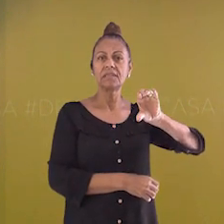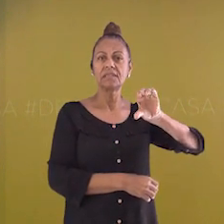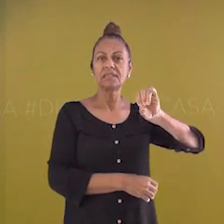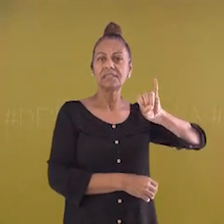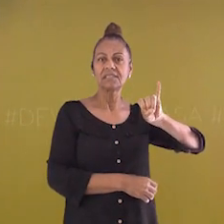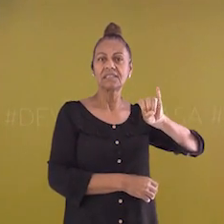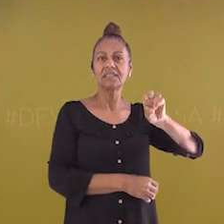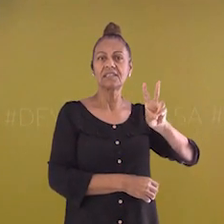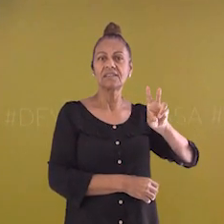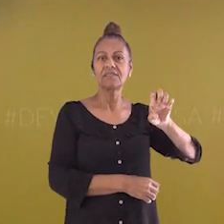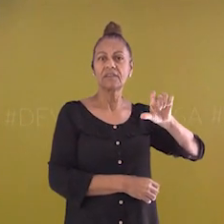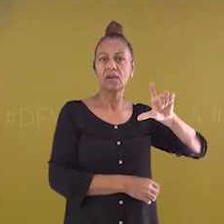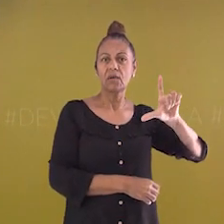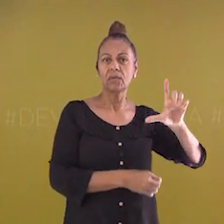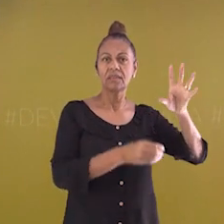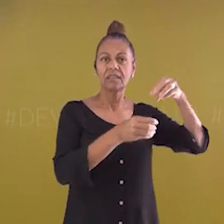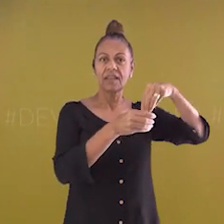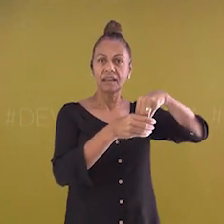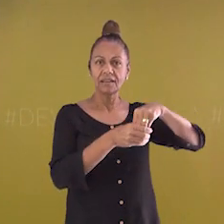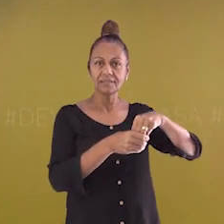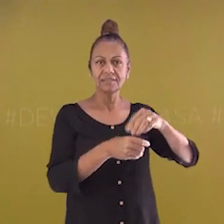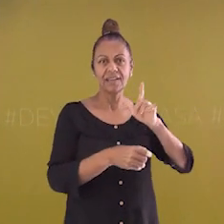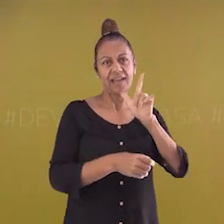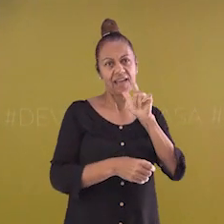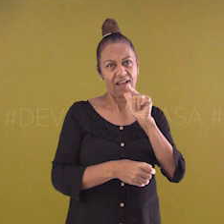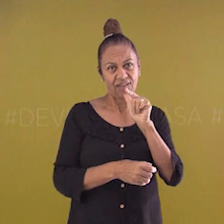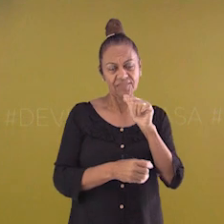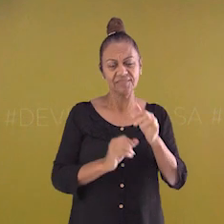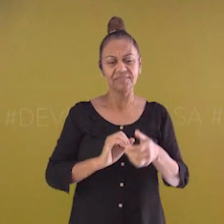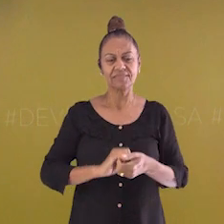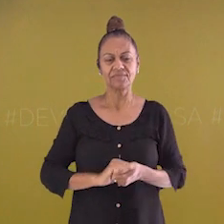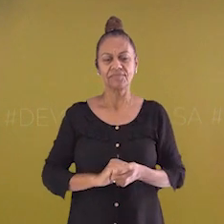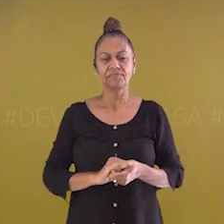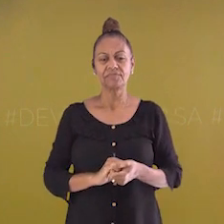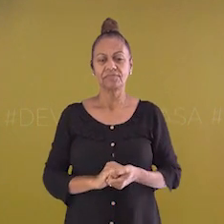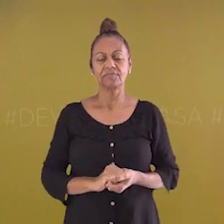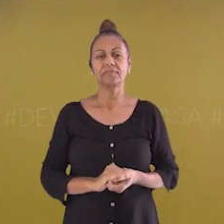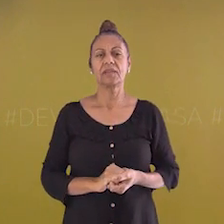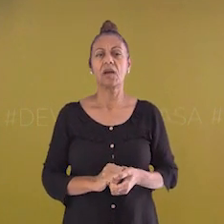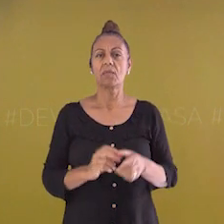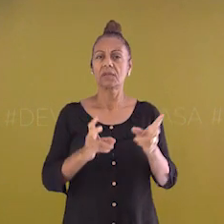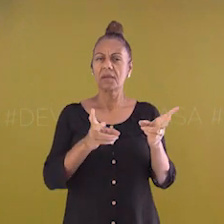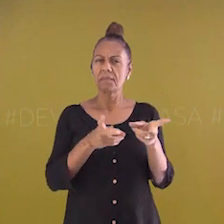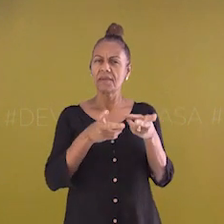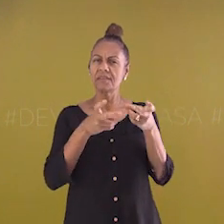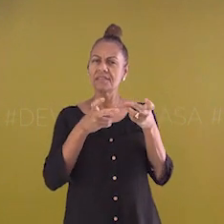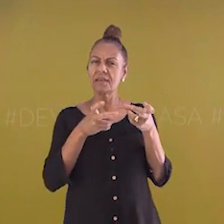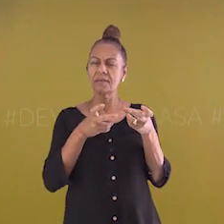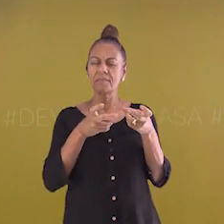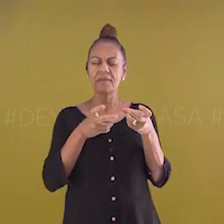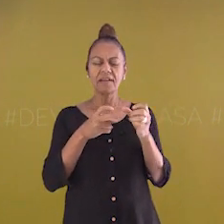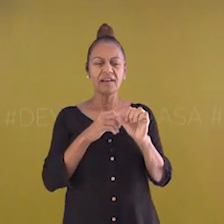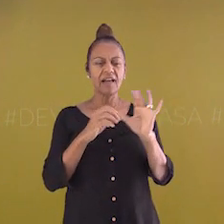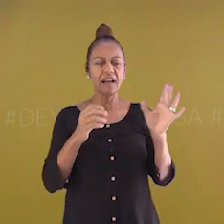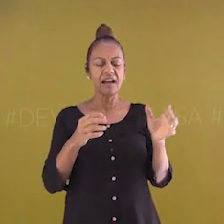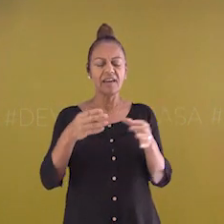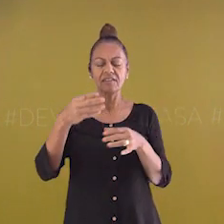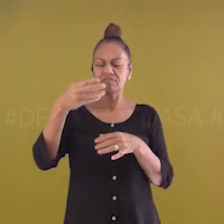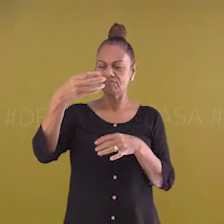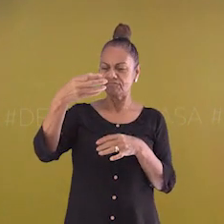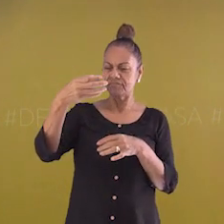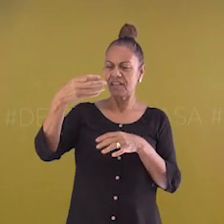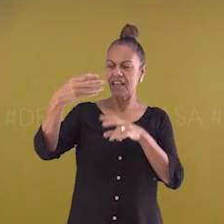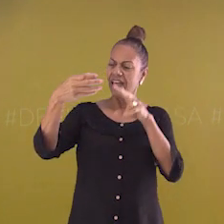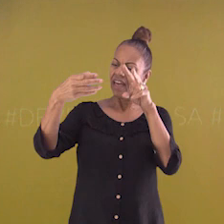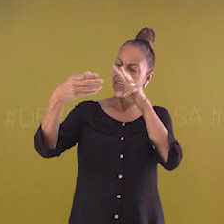água. Observe que quando olhamos estes dois copos, nós podemos ver claramente as substâncias que